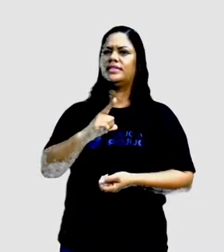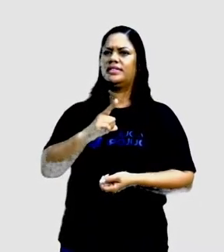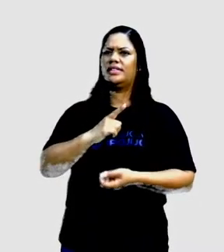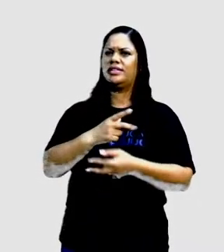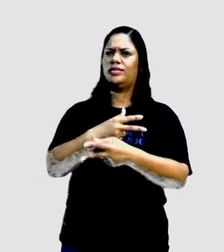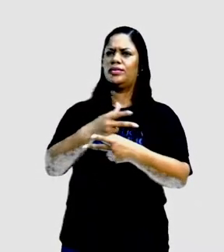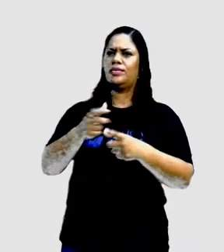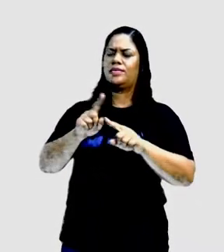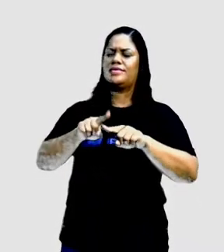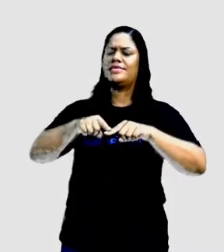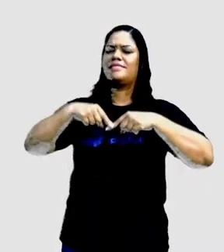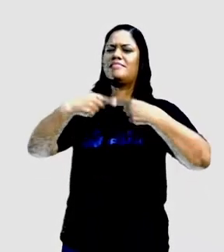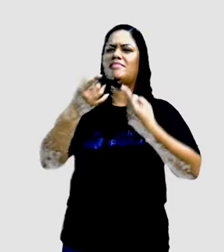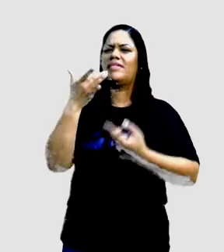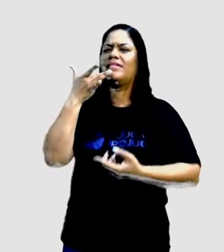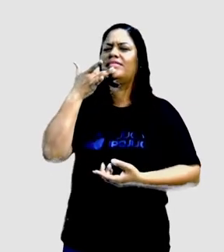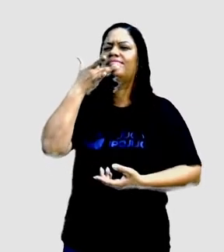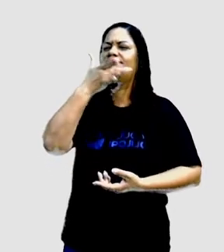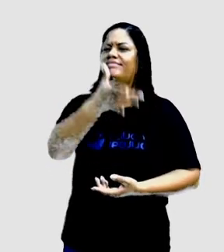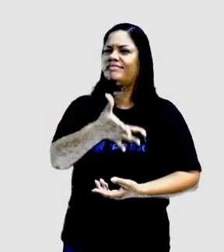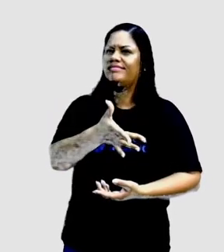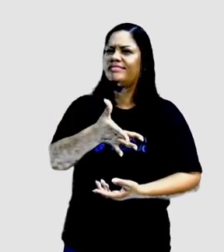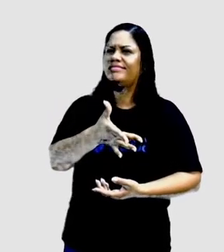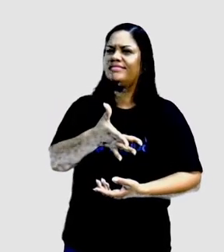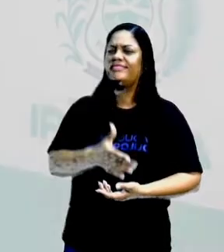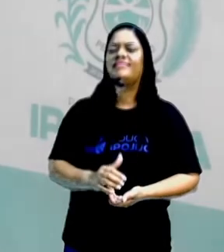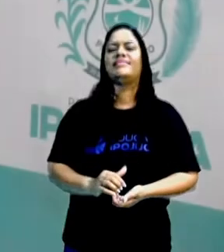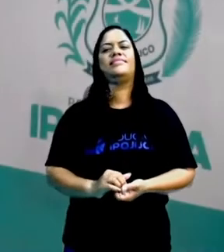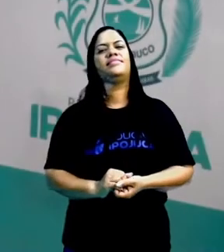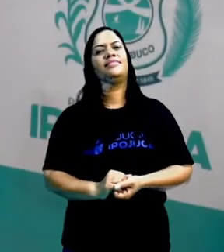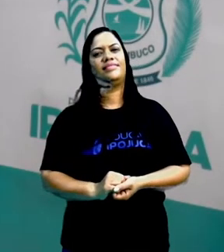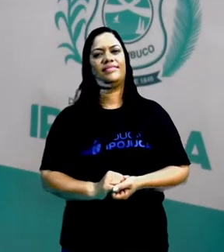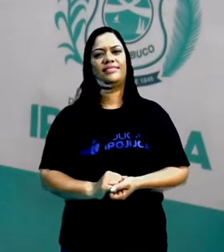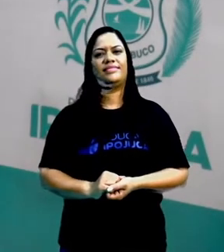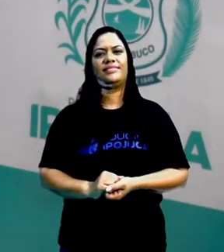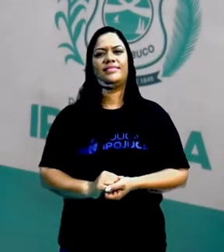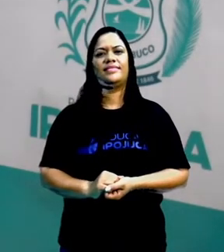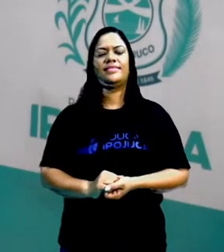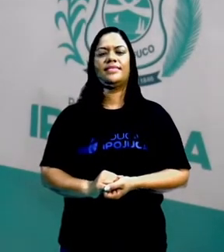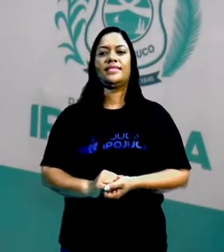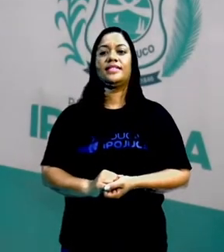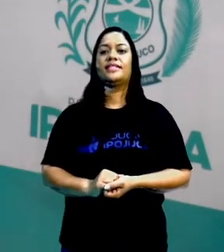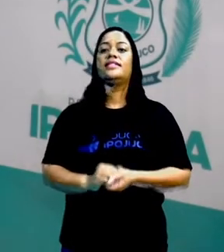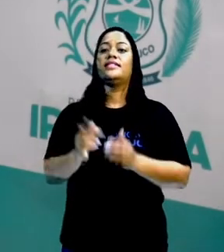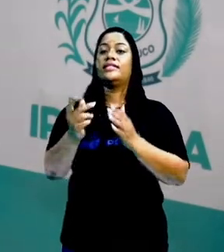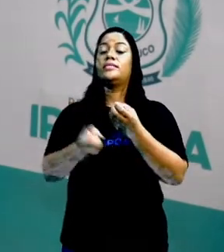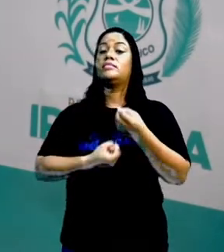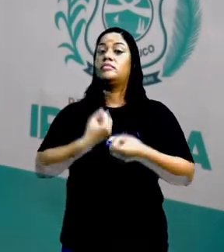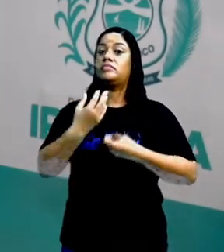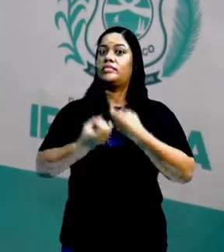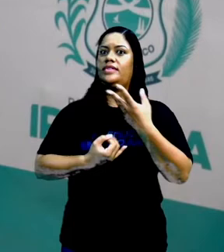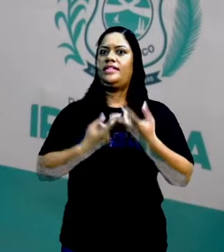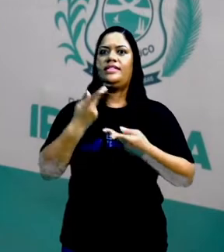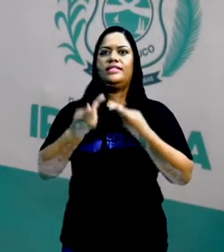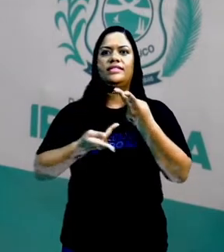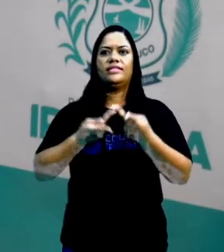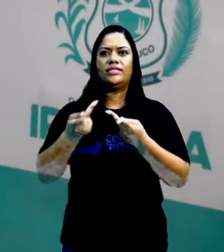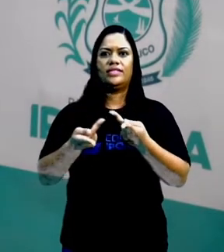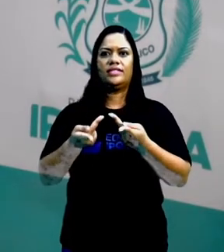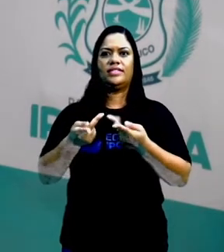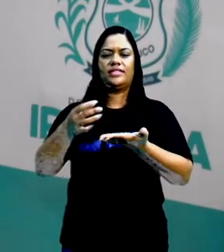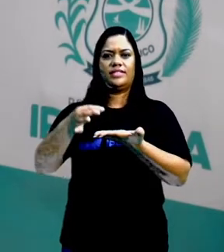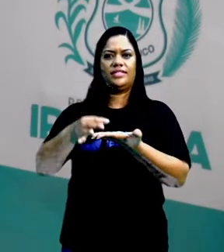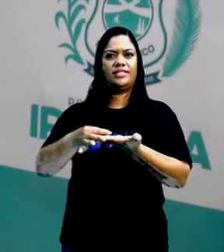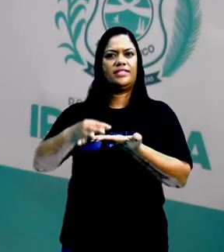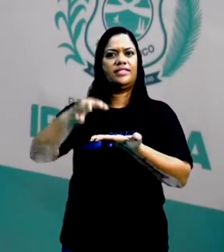coisa mais gostosa? Observem que aí o poeta está falando sobre uma xícara